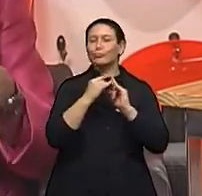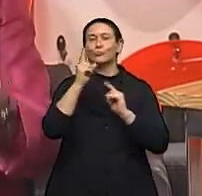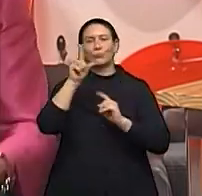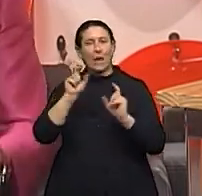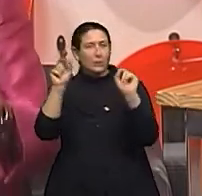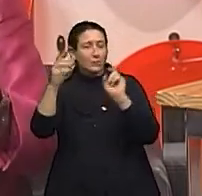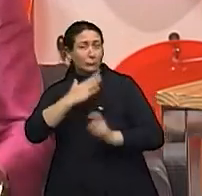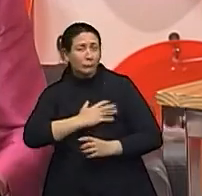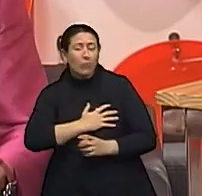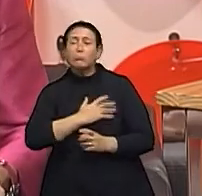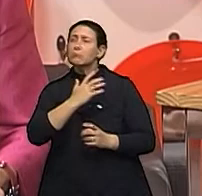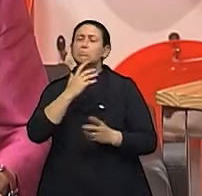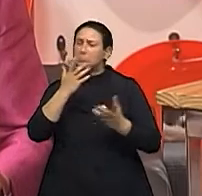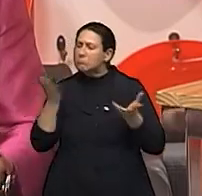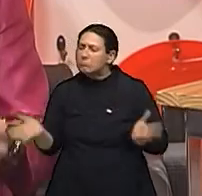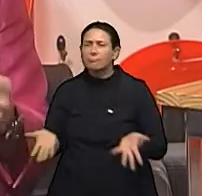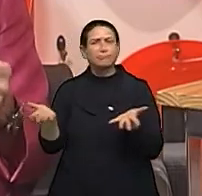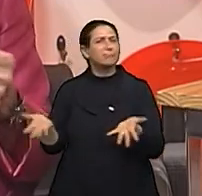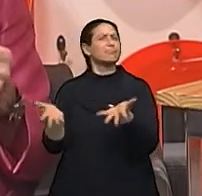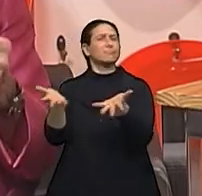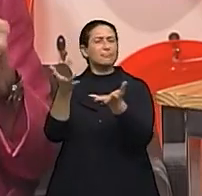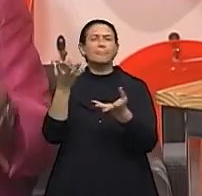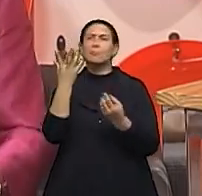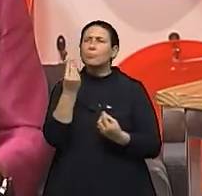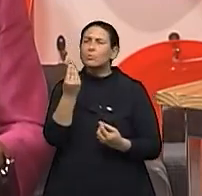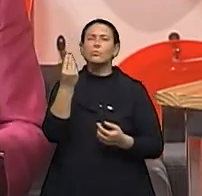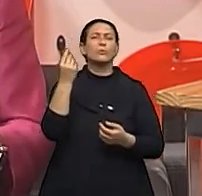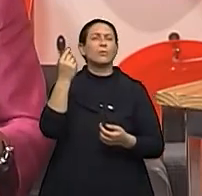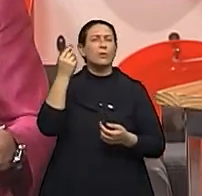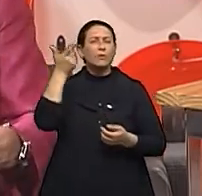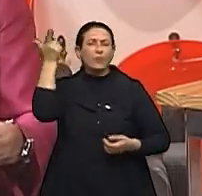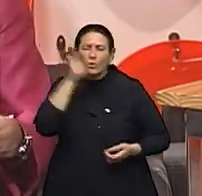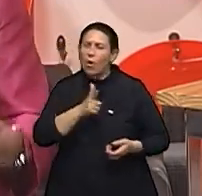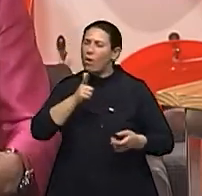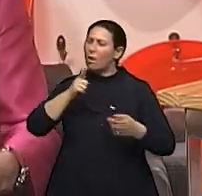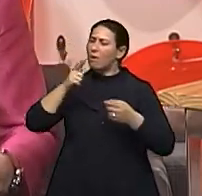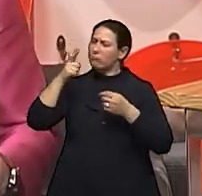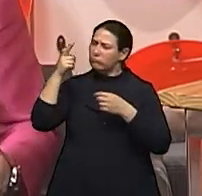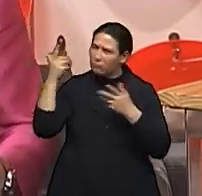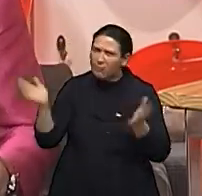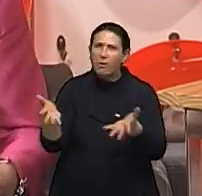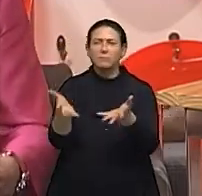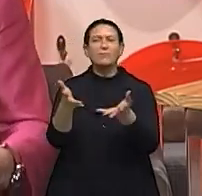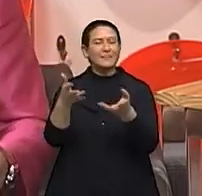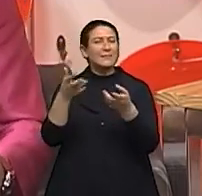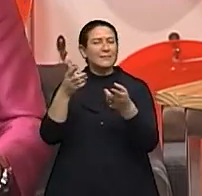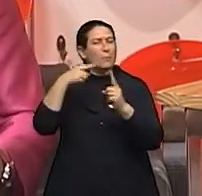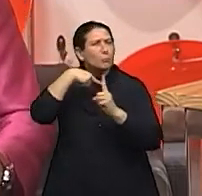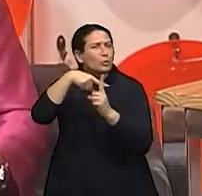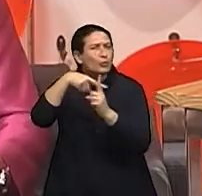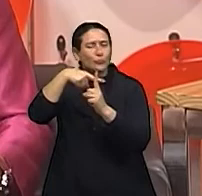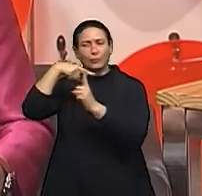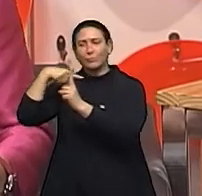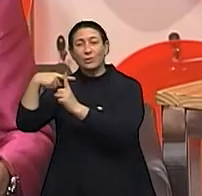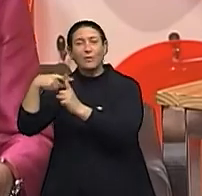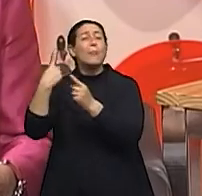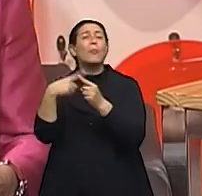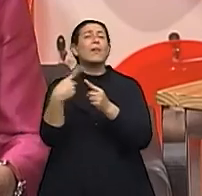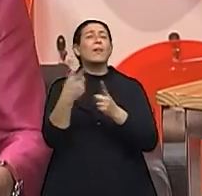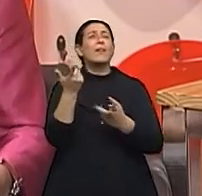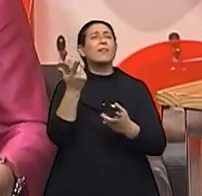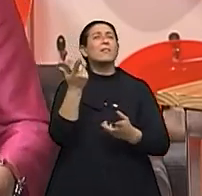porque nós falamos, cada passo é uma vitória, vamos lá, é positivo. E a palavra sobrevida,